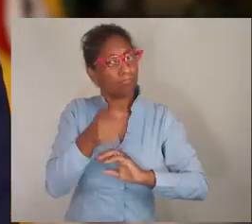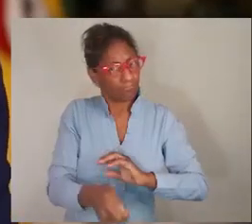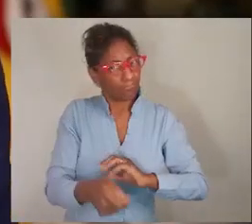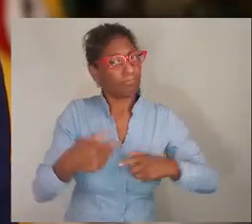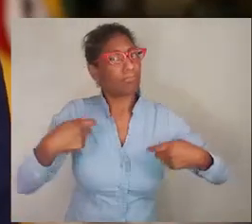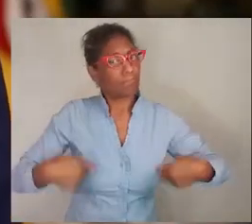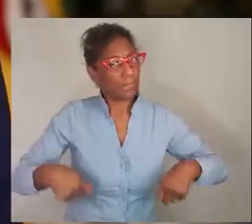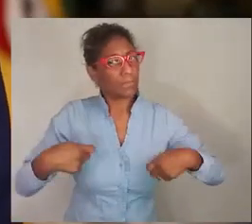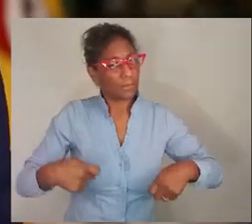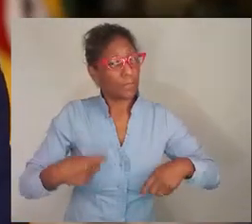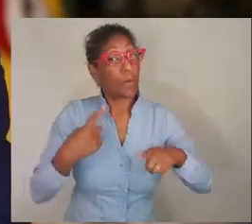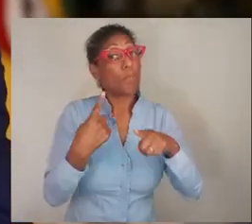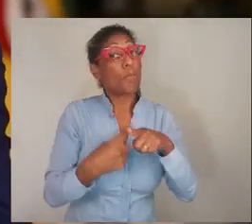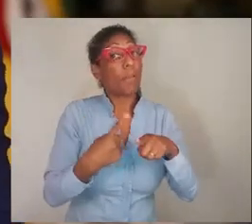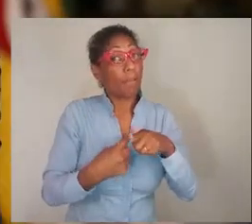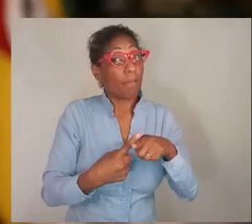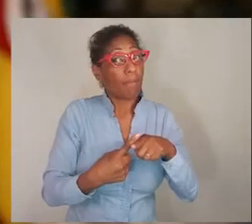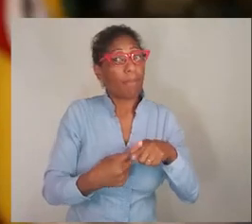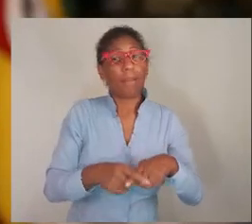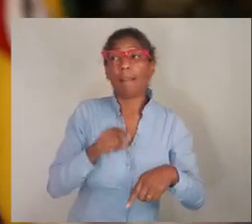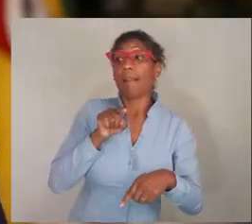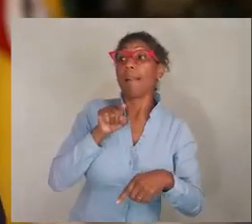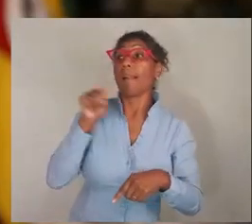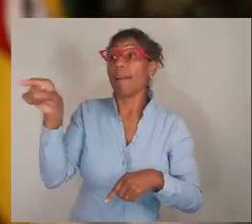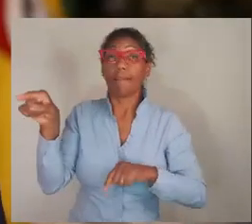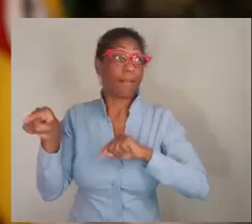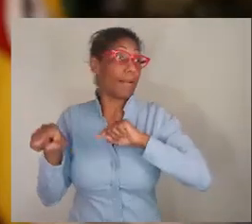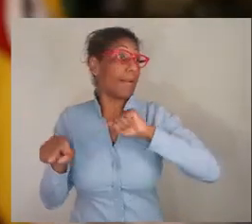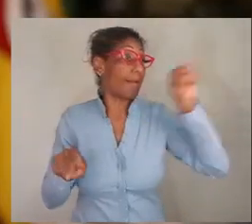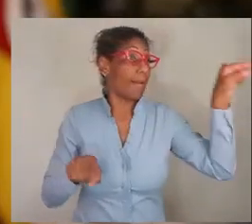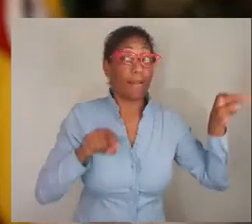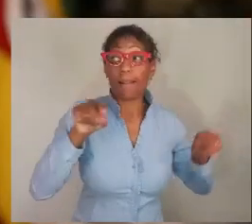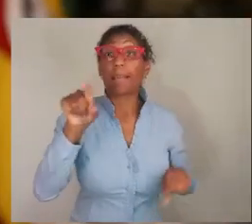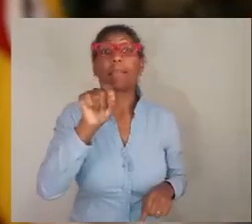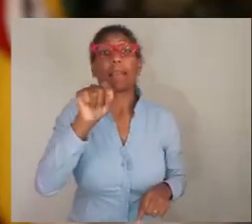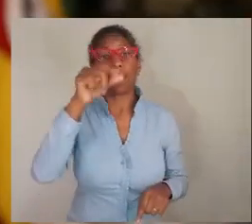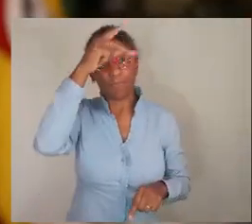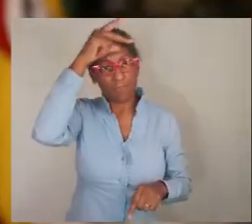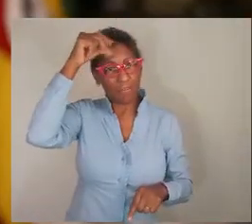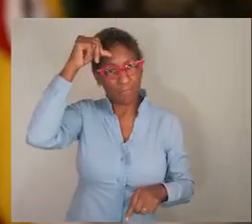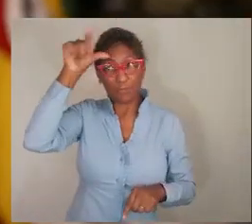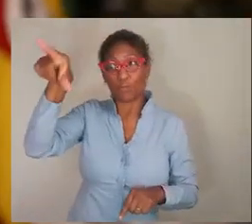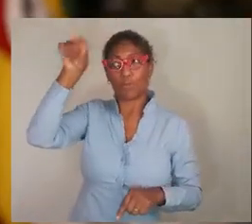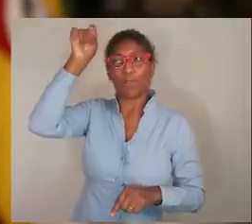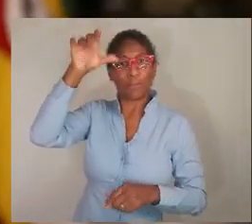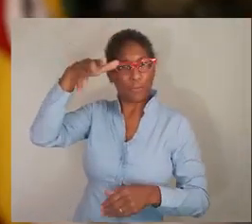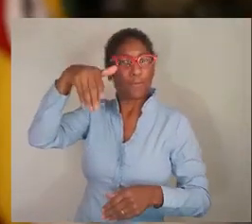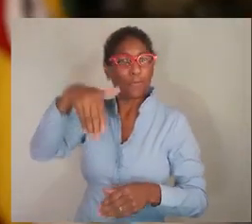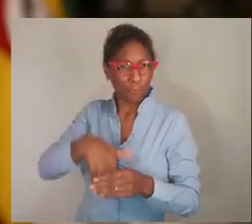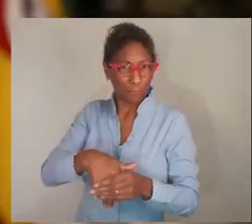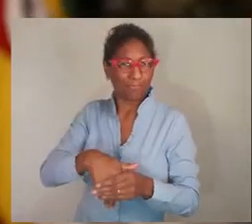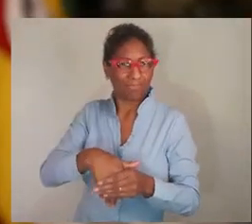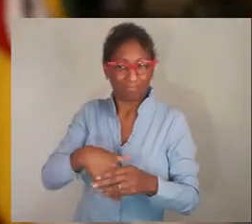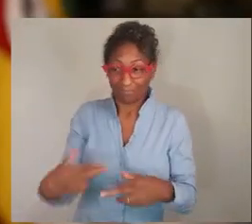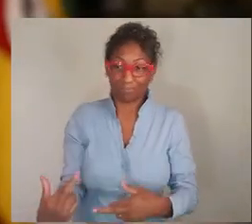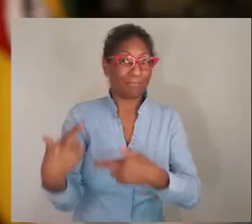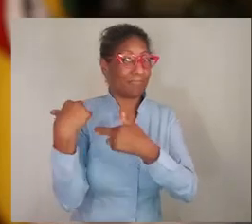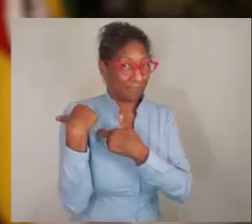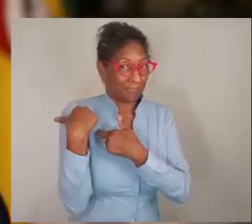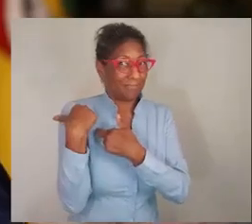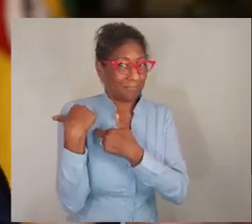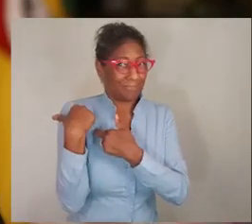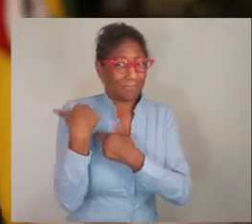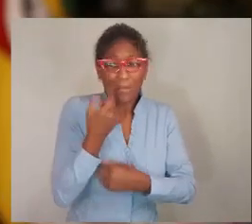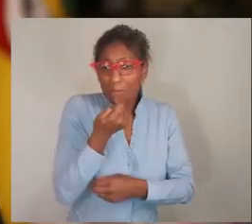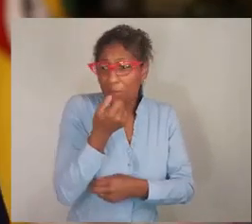dessas regras com quem, na ponta, foi escolhido pelas comunidades para cuidar delas. E, aliás, foram escolhidos